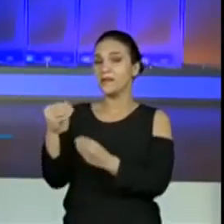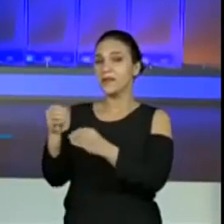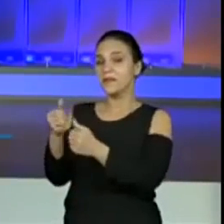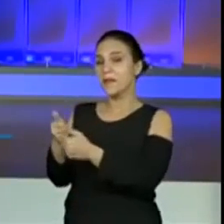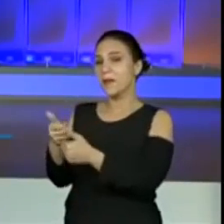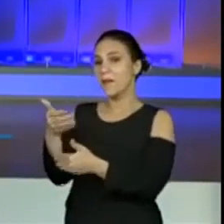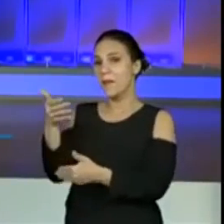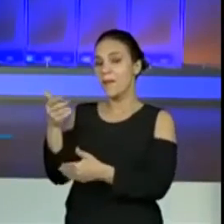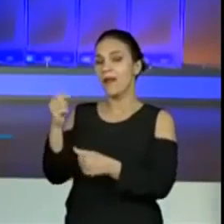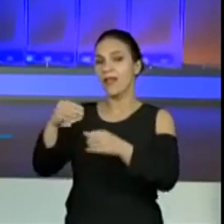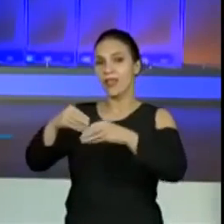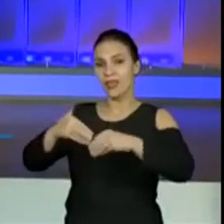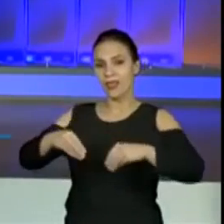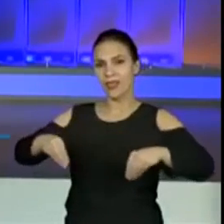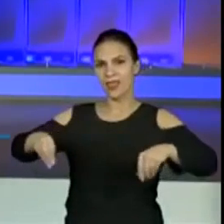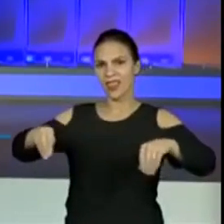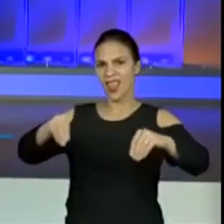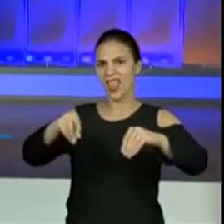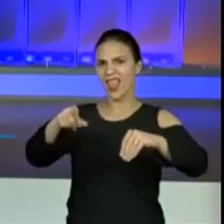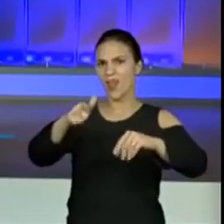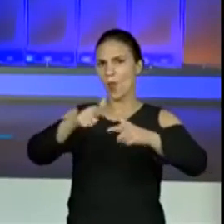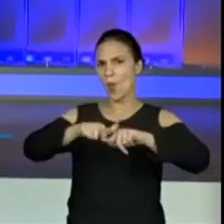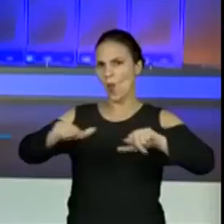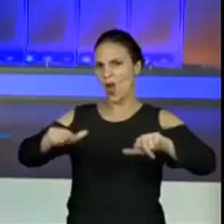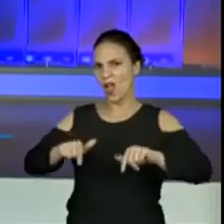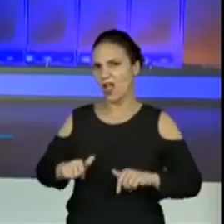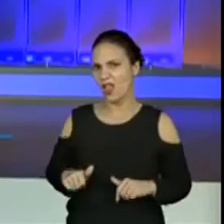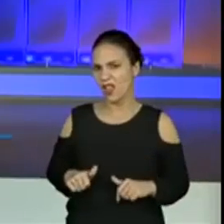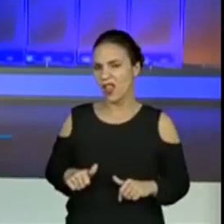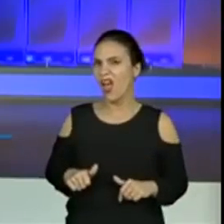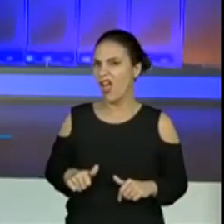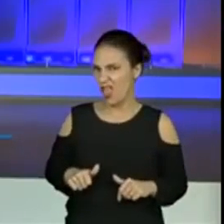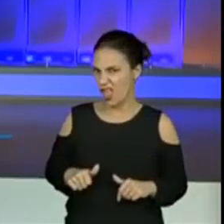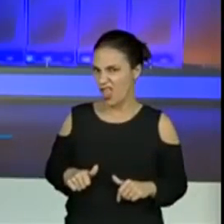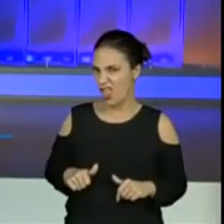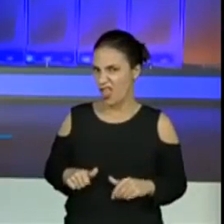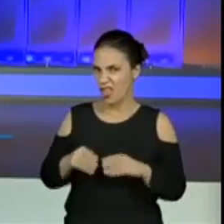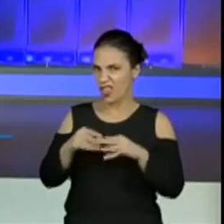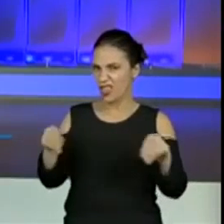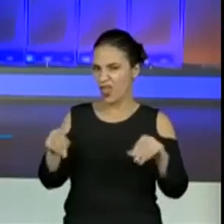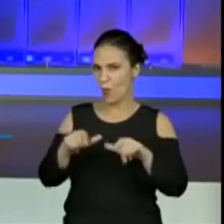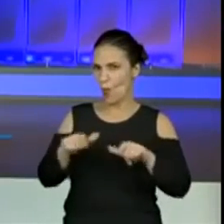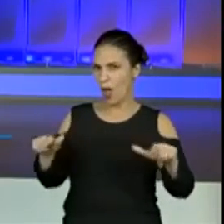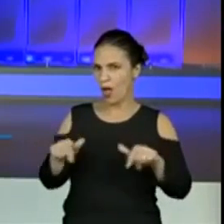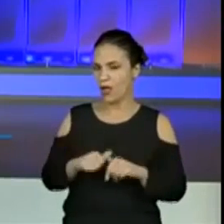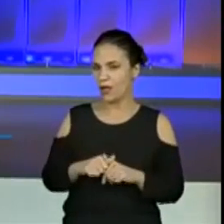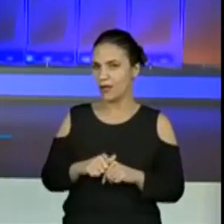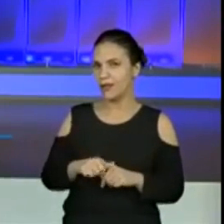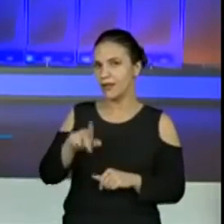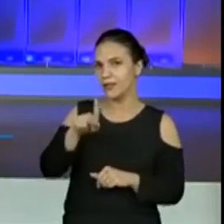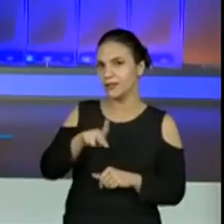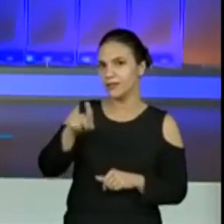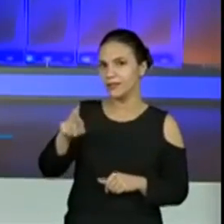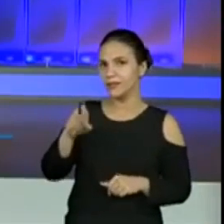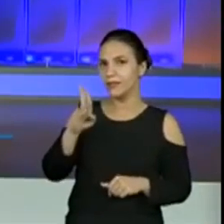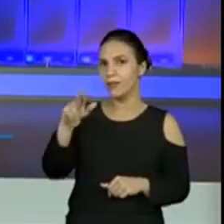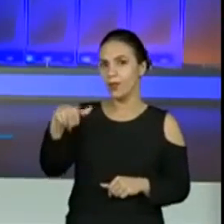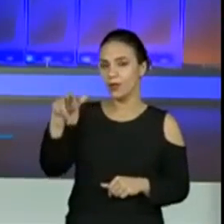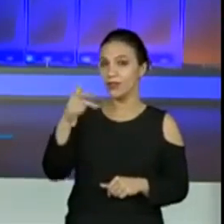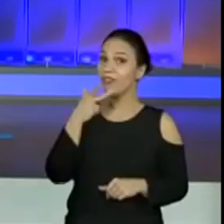que, num terreno baldio, será? Será que foi num terreno baldio? A professora Bruna disse, vamos terminar?